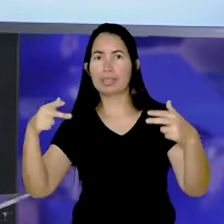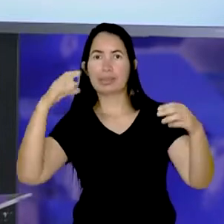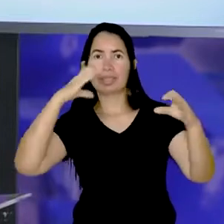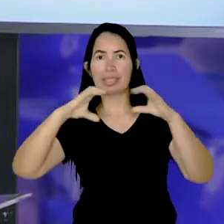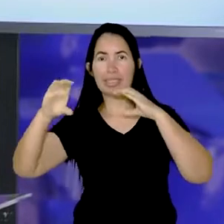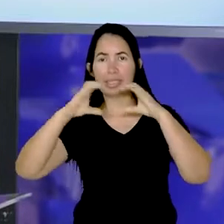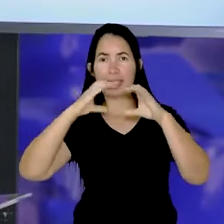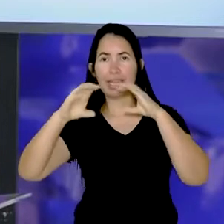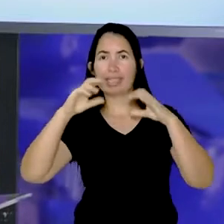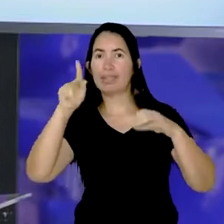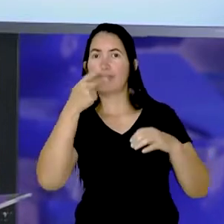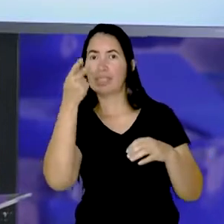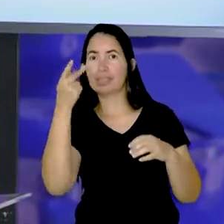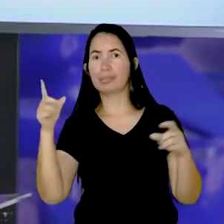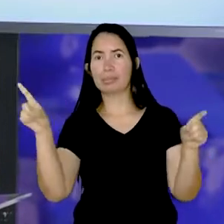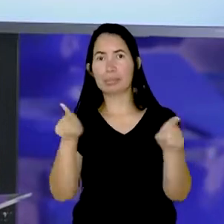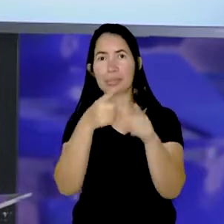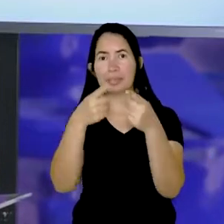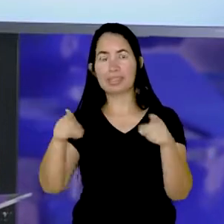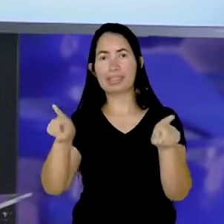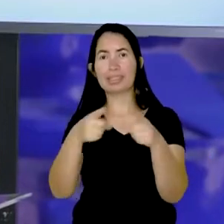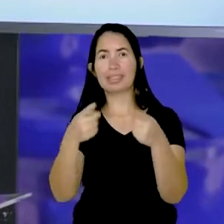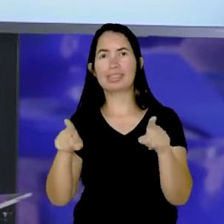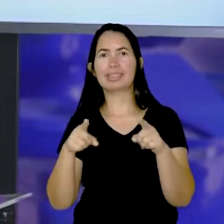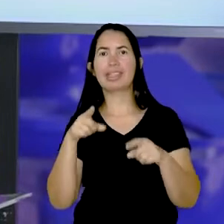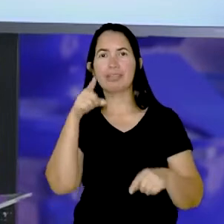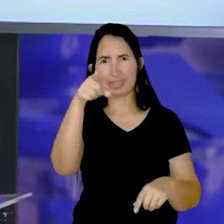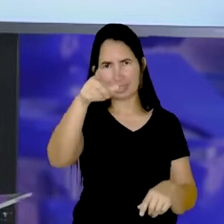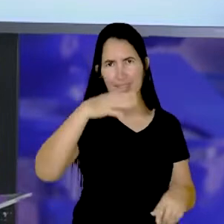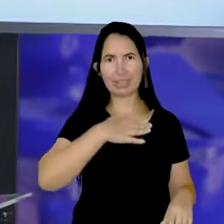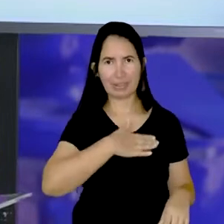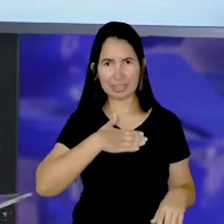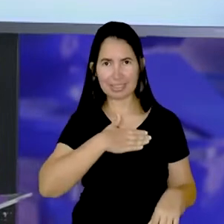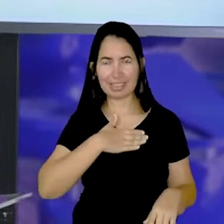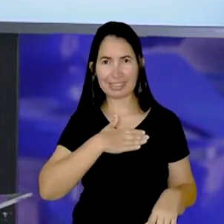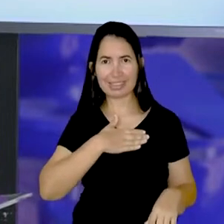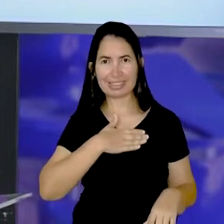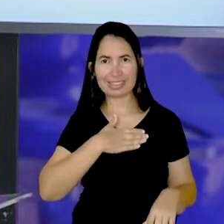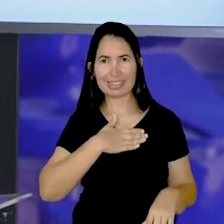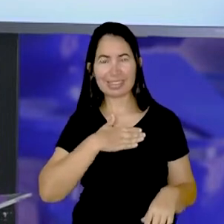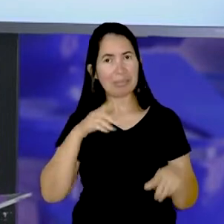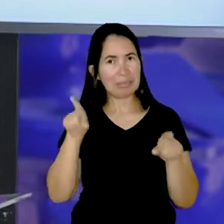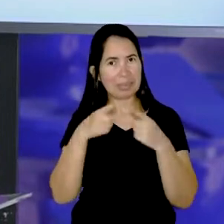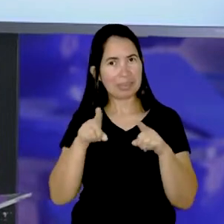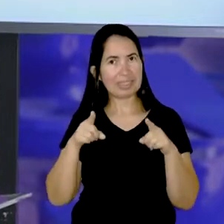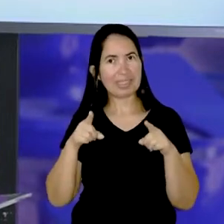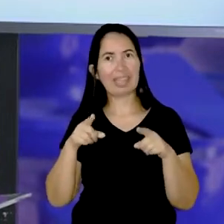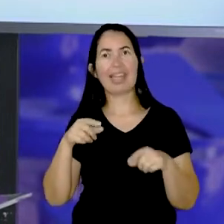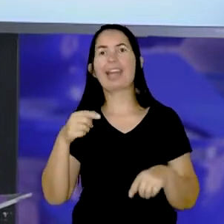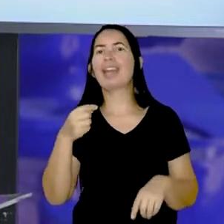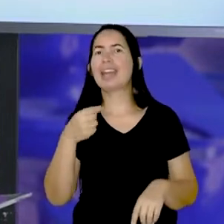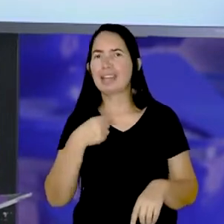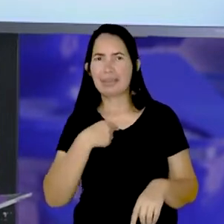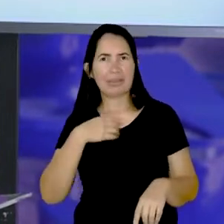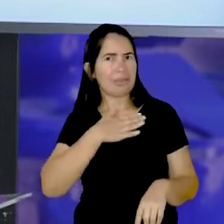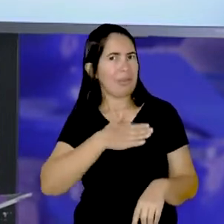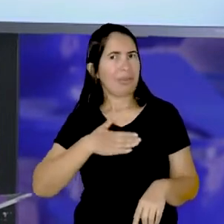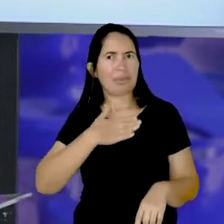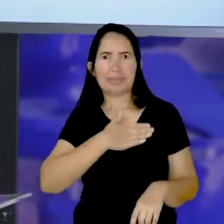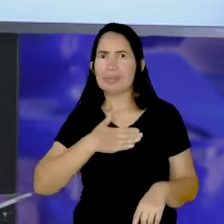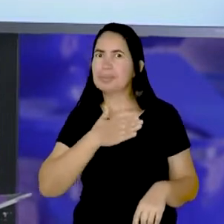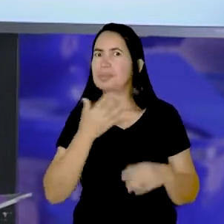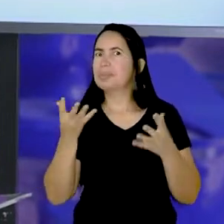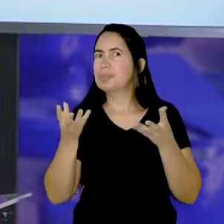falando sobre músicas. Quem aí gosta de músicas? Eu tenho certeza que vocês adoram. Eu também gosto demais,